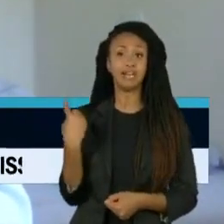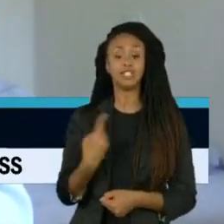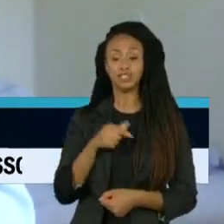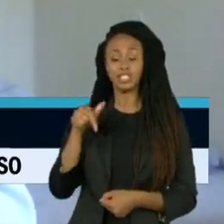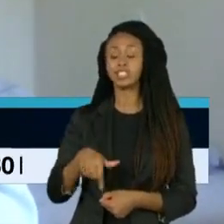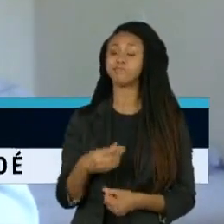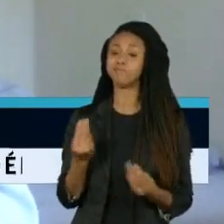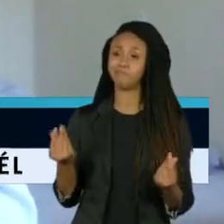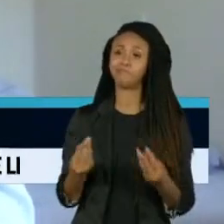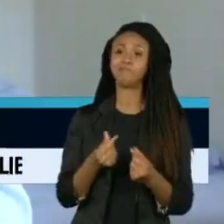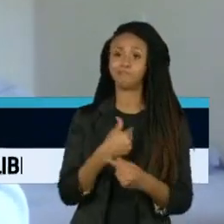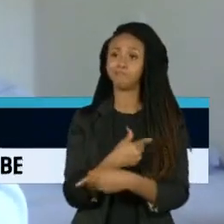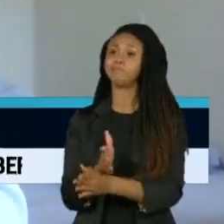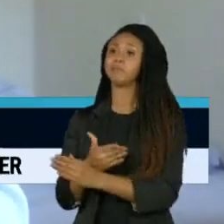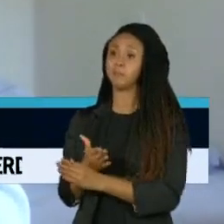perdeu o rumo, perdeu o horizonte.